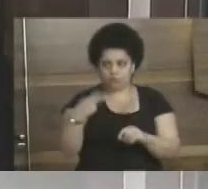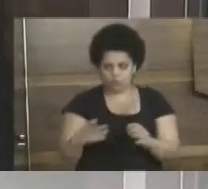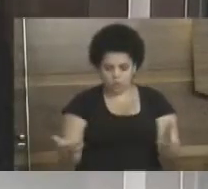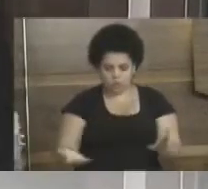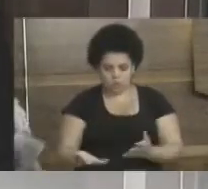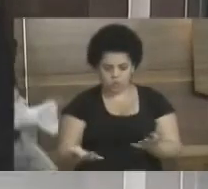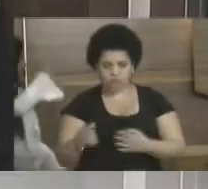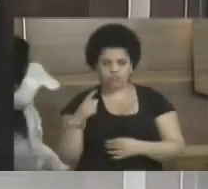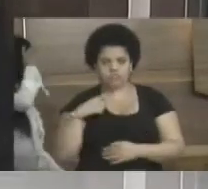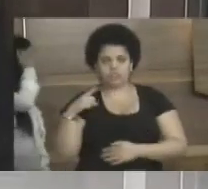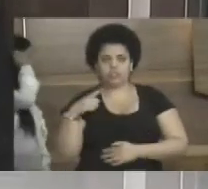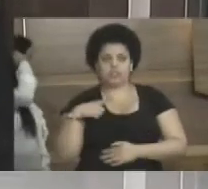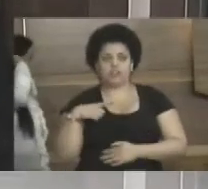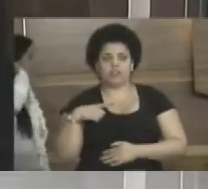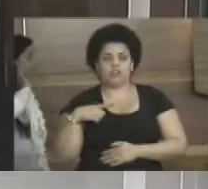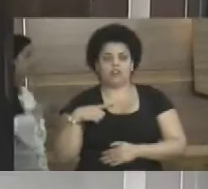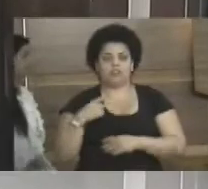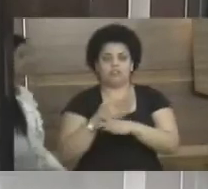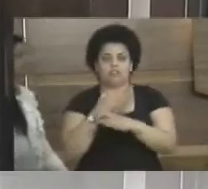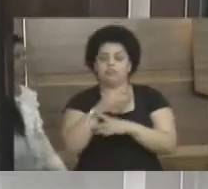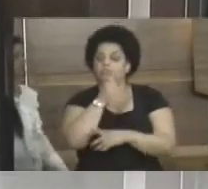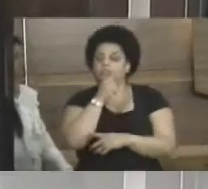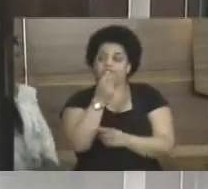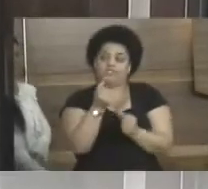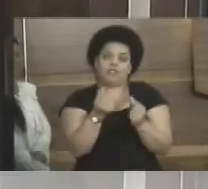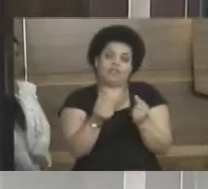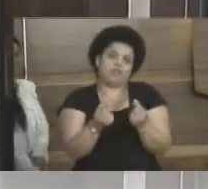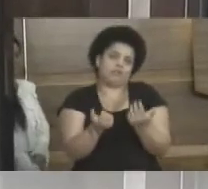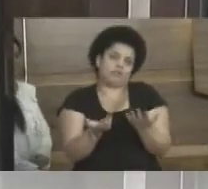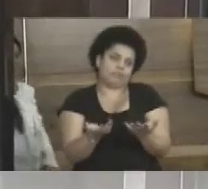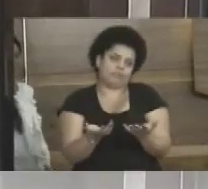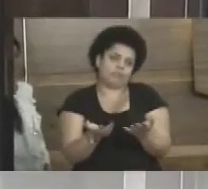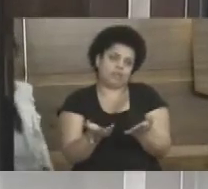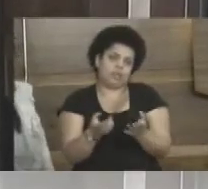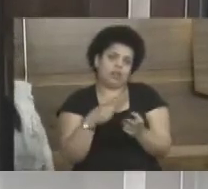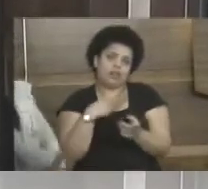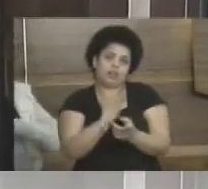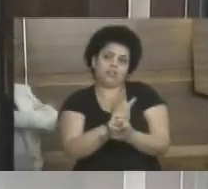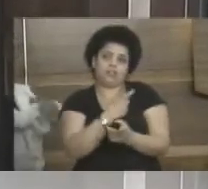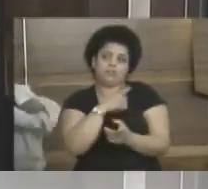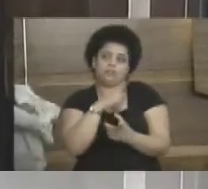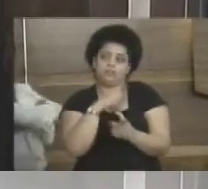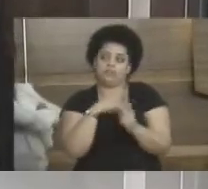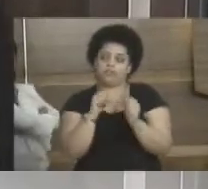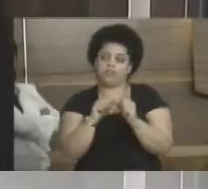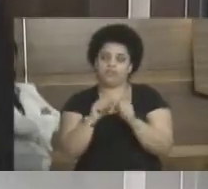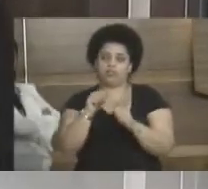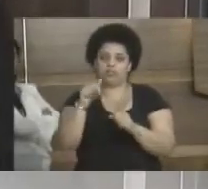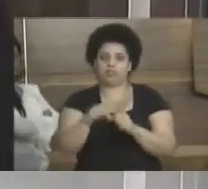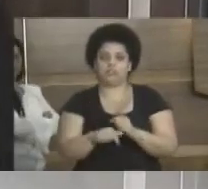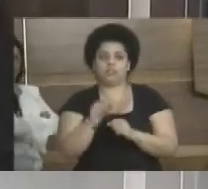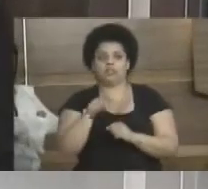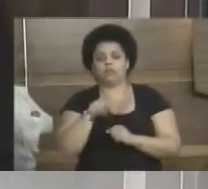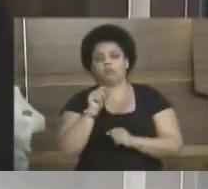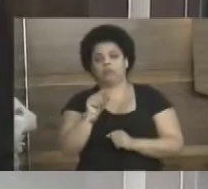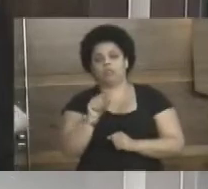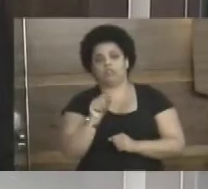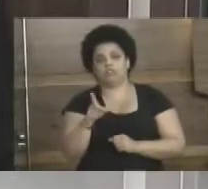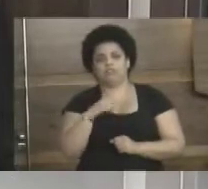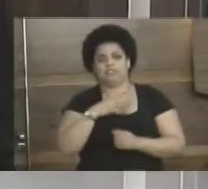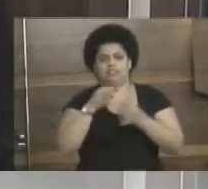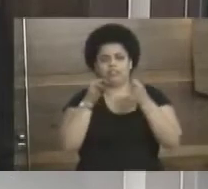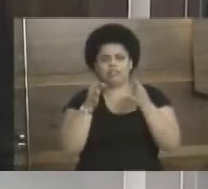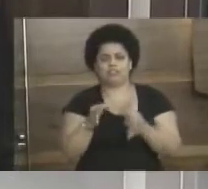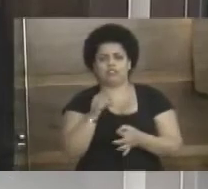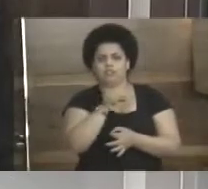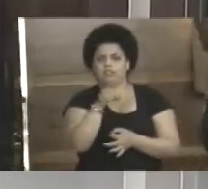hoje está, infelizmente, sem dinheiro. E aí, o que nós temos que brigar nesta casa, senhor presidente, e tenho certeza que